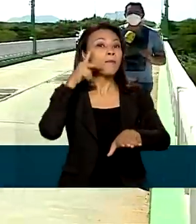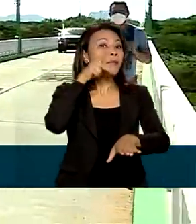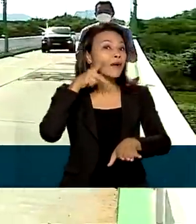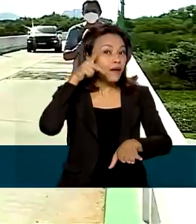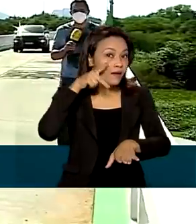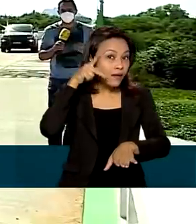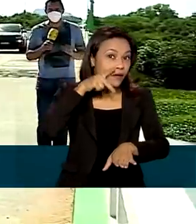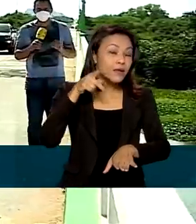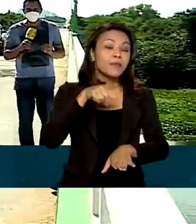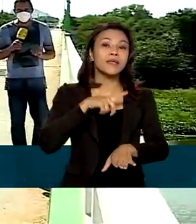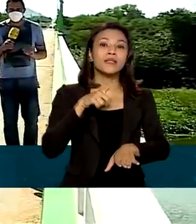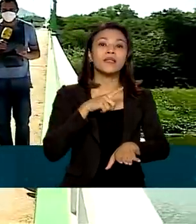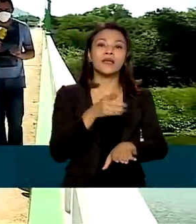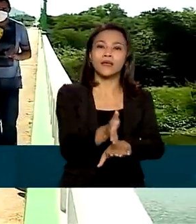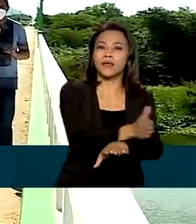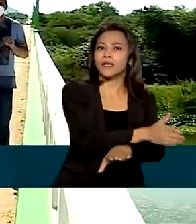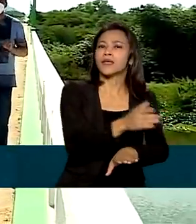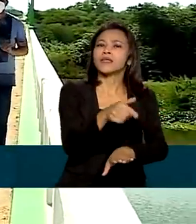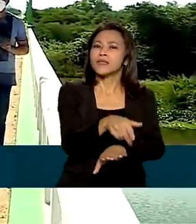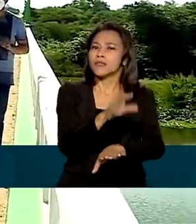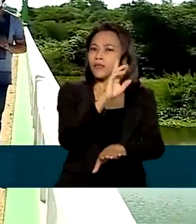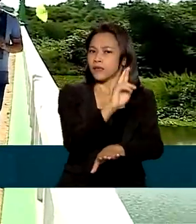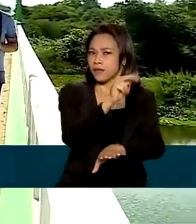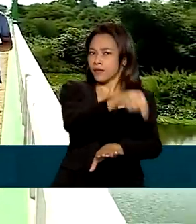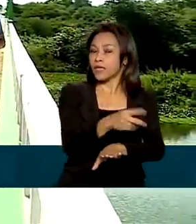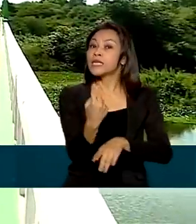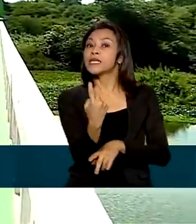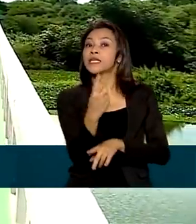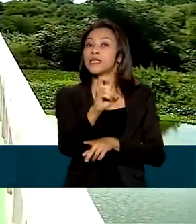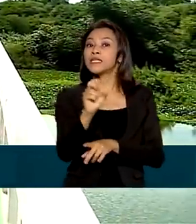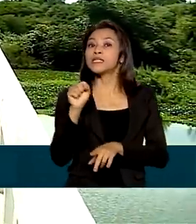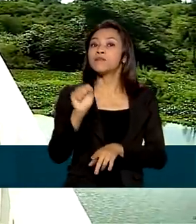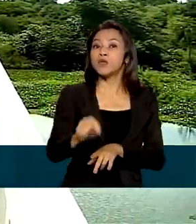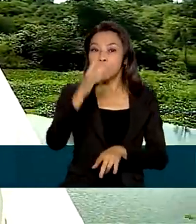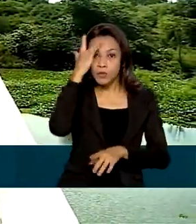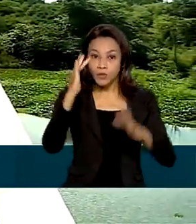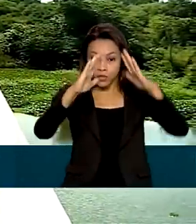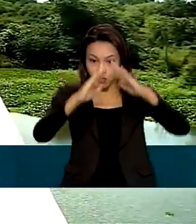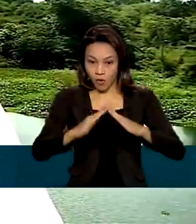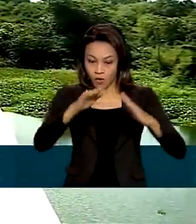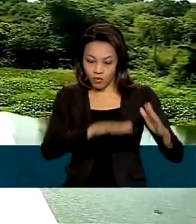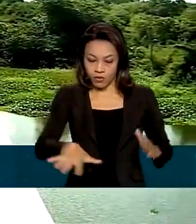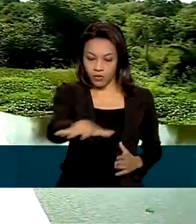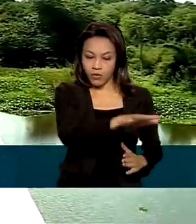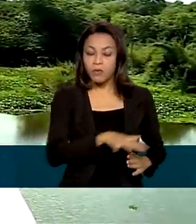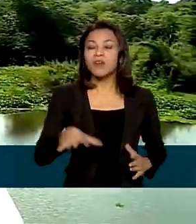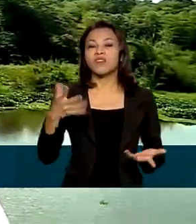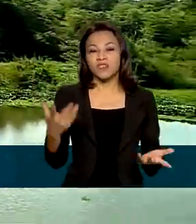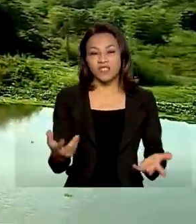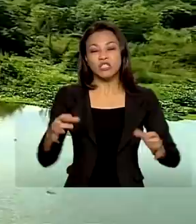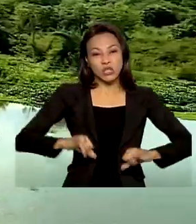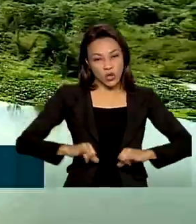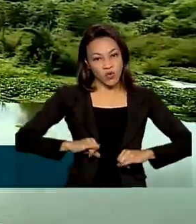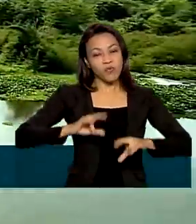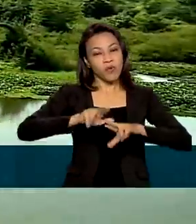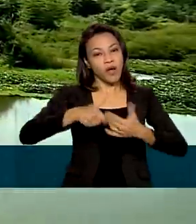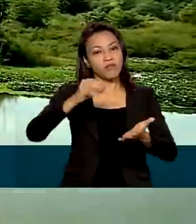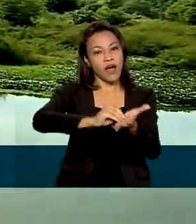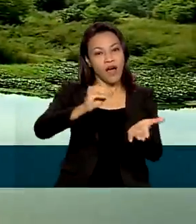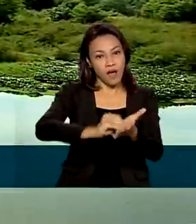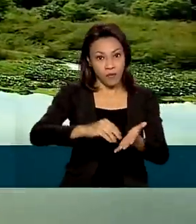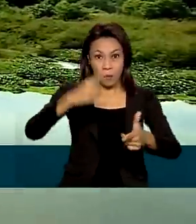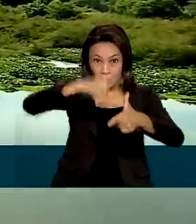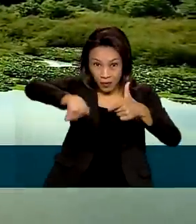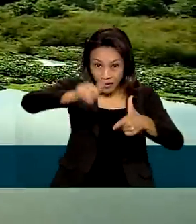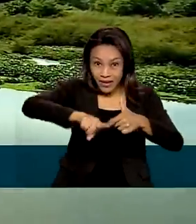cerca de 15 mil habitantes que sempre sofreram com a escassez de água. Um problema que, a partir de agora, a